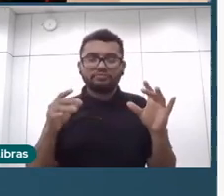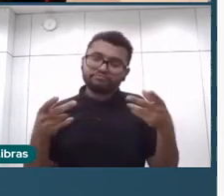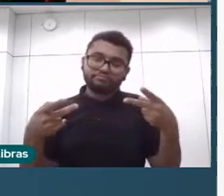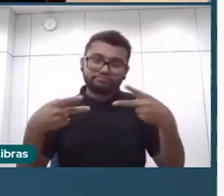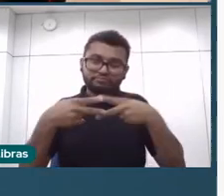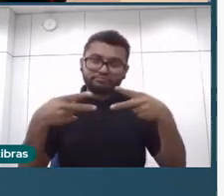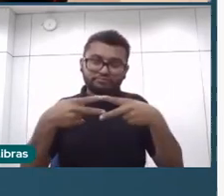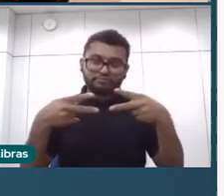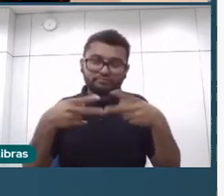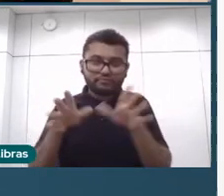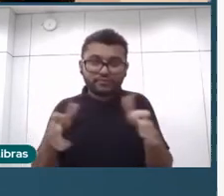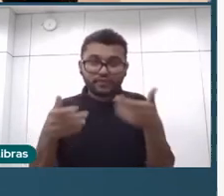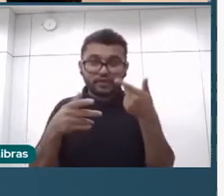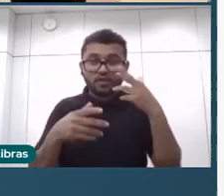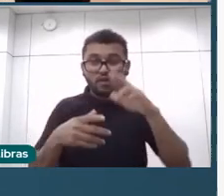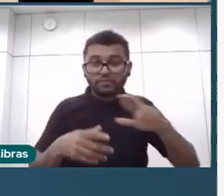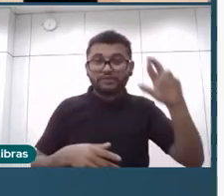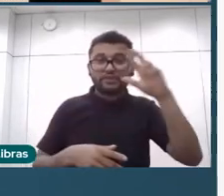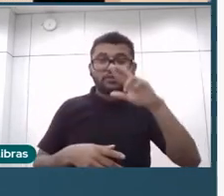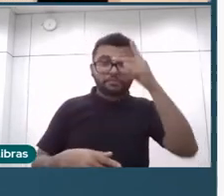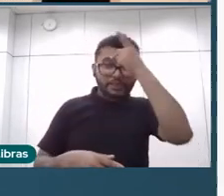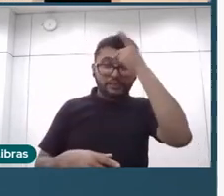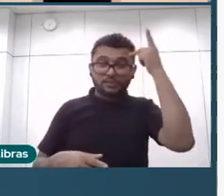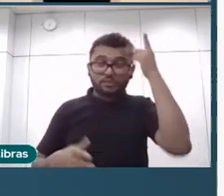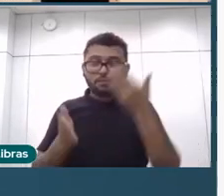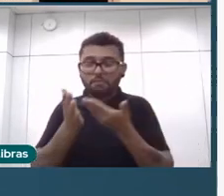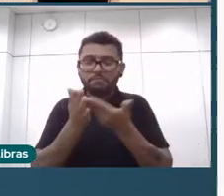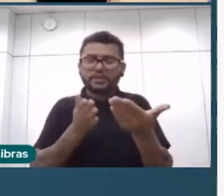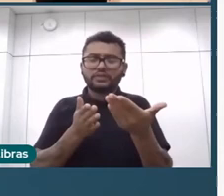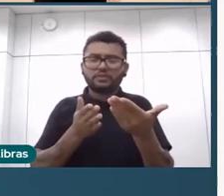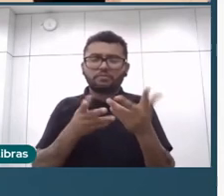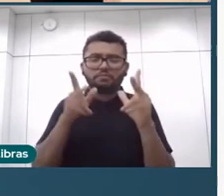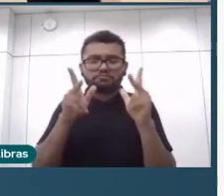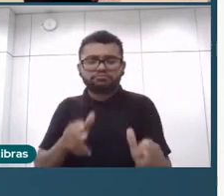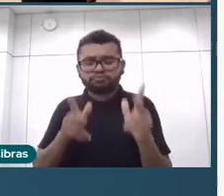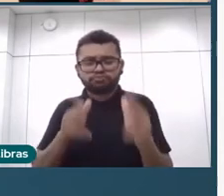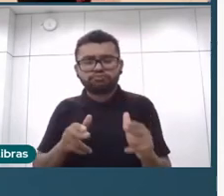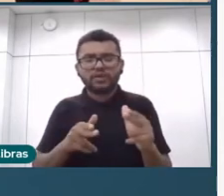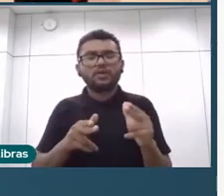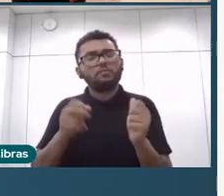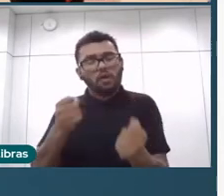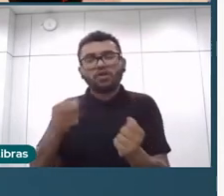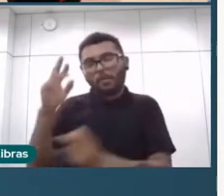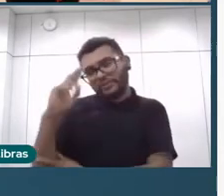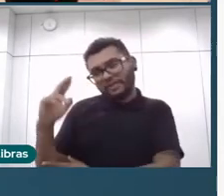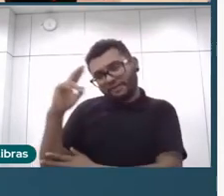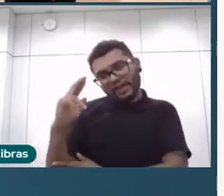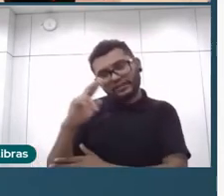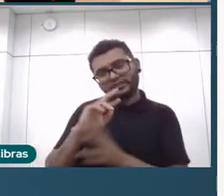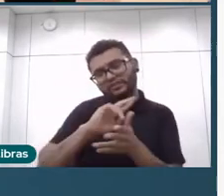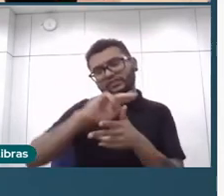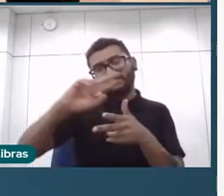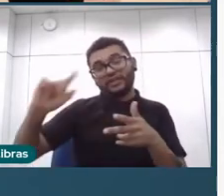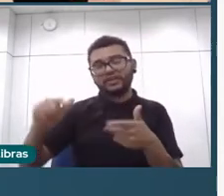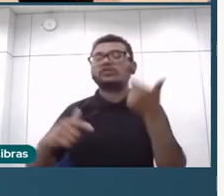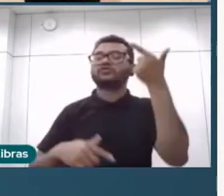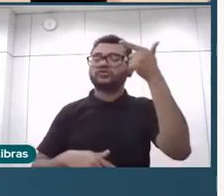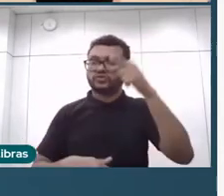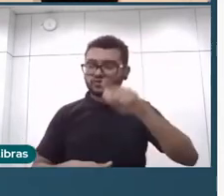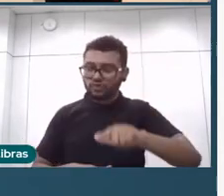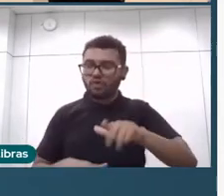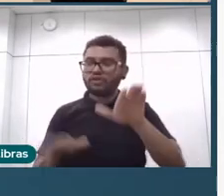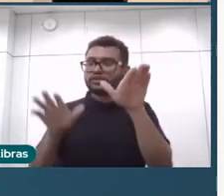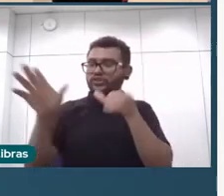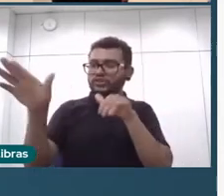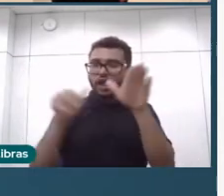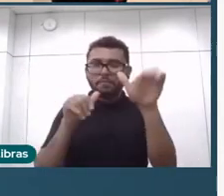aí sendo lançado com um recorte específico, dá para fazer vários recortes lá, e aí de novo, mais uma vez, chamar toda,